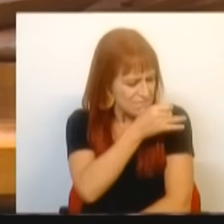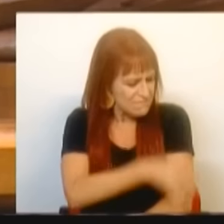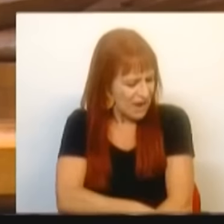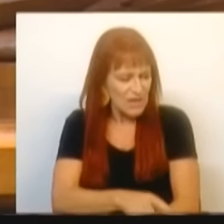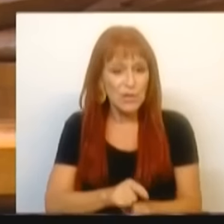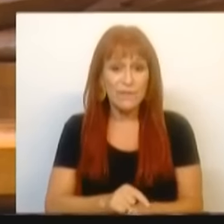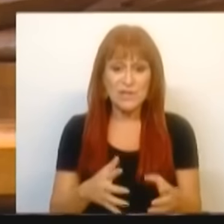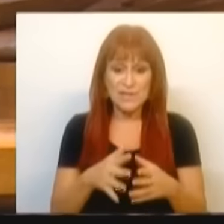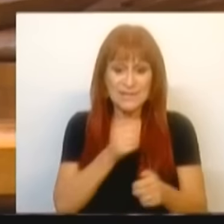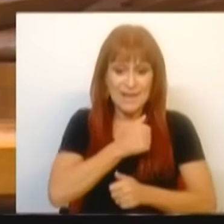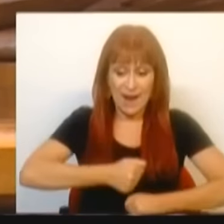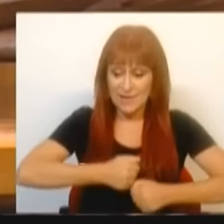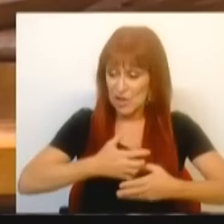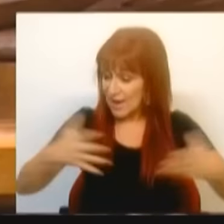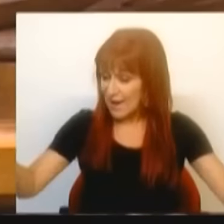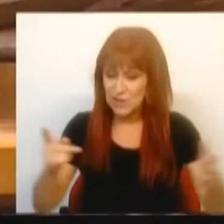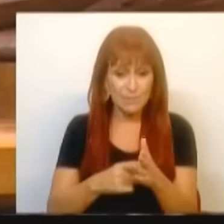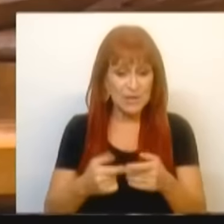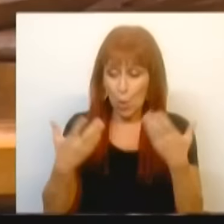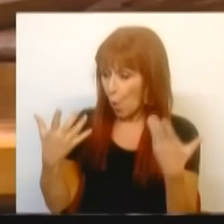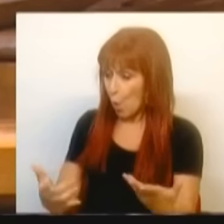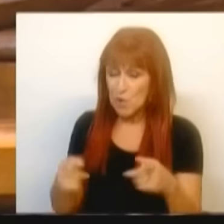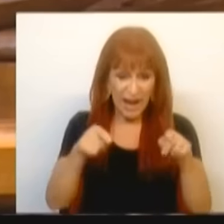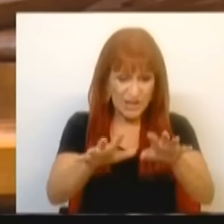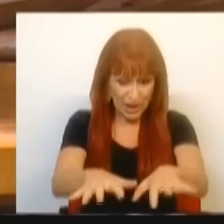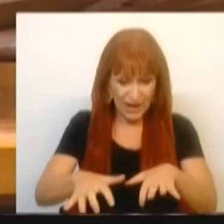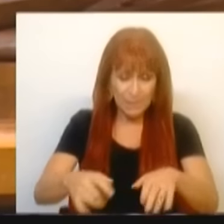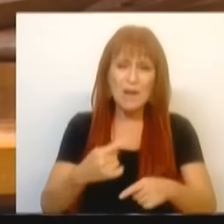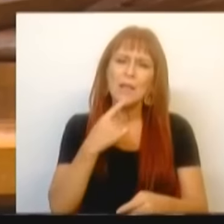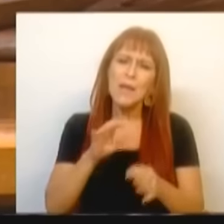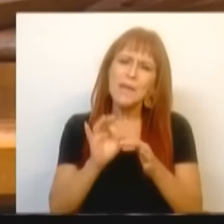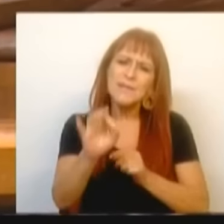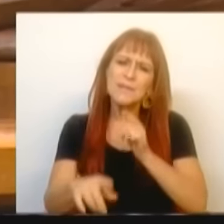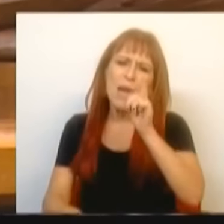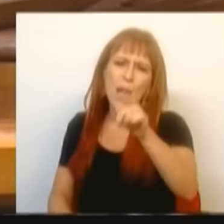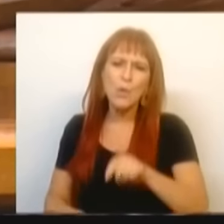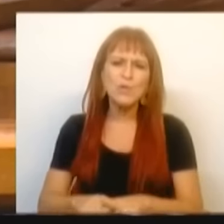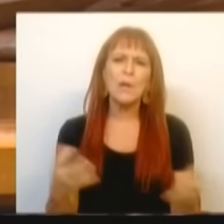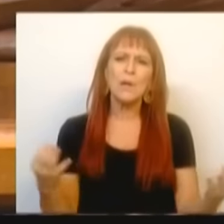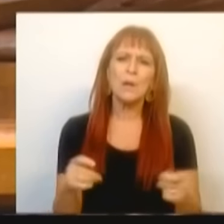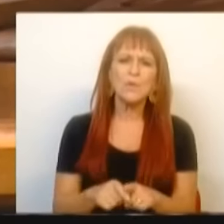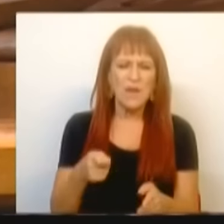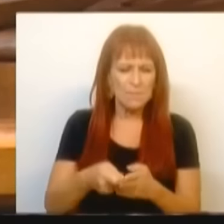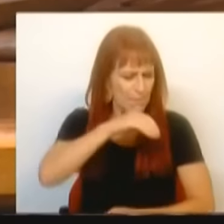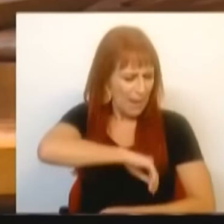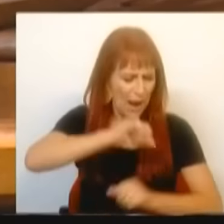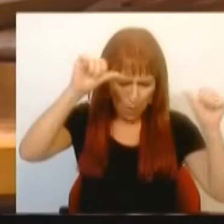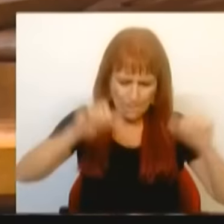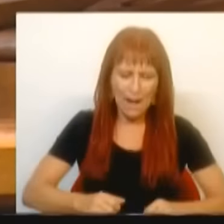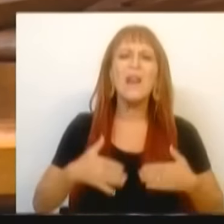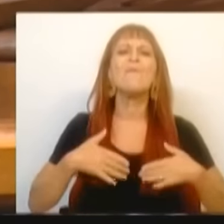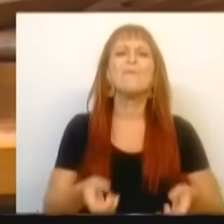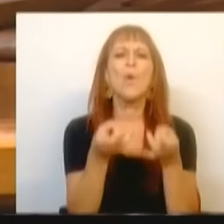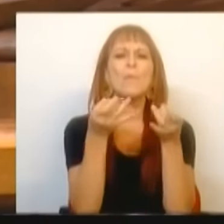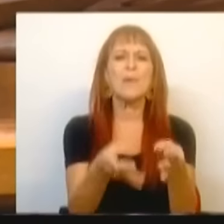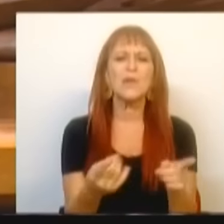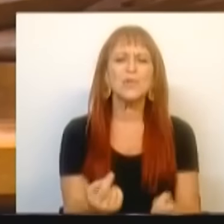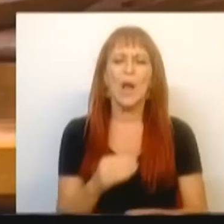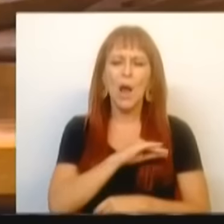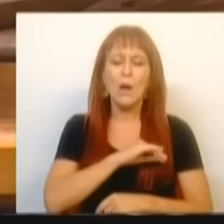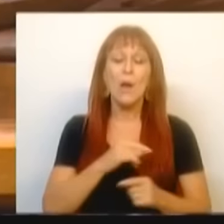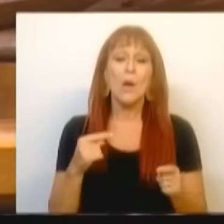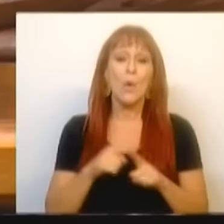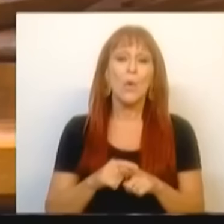nas grandes cidades, precisam que hoje esta Câmara lhes dê um sinal. Que para além de mal pagos e abandonados, têm ao menos o